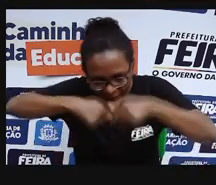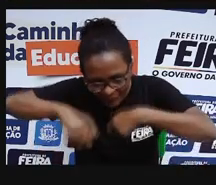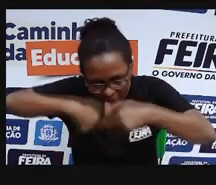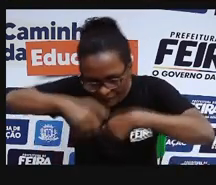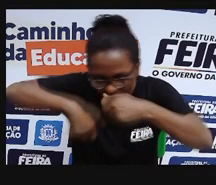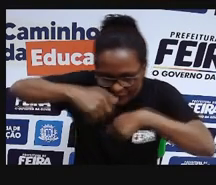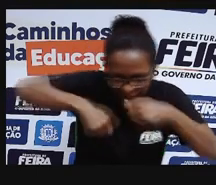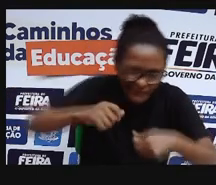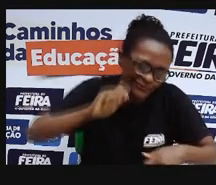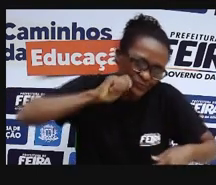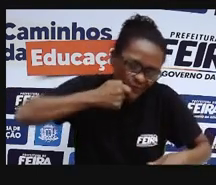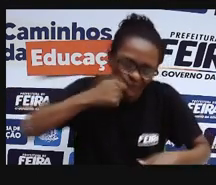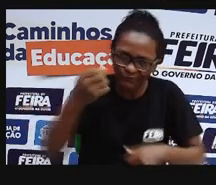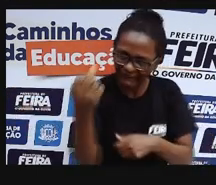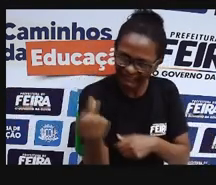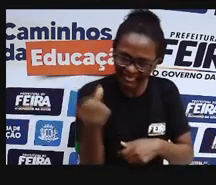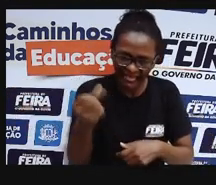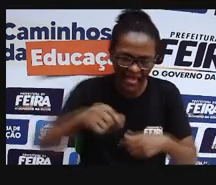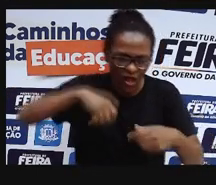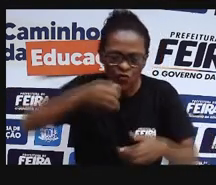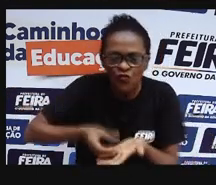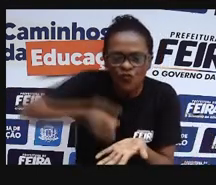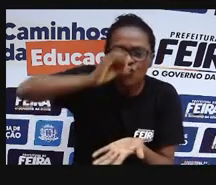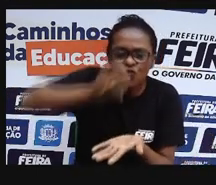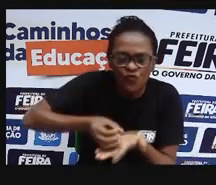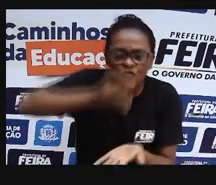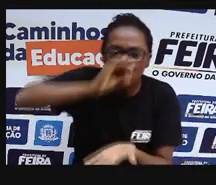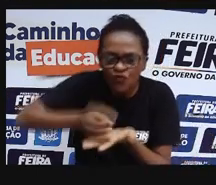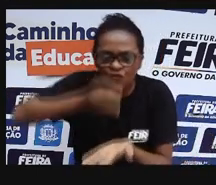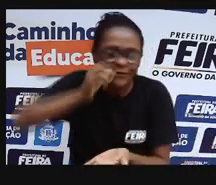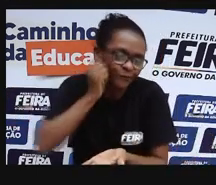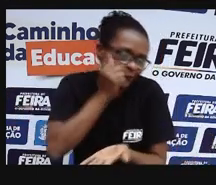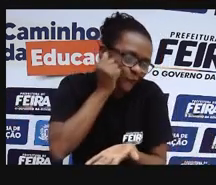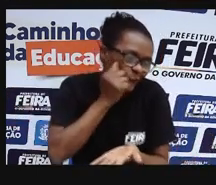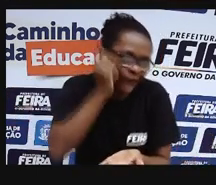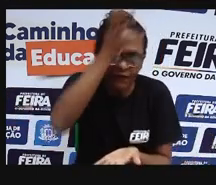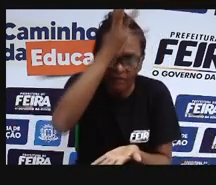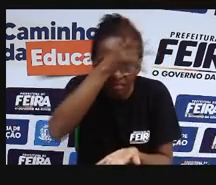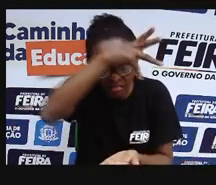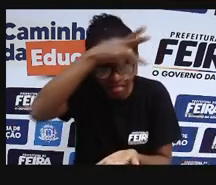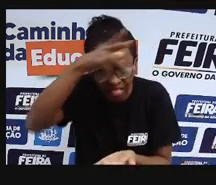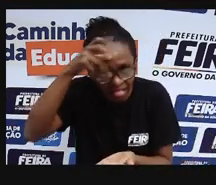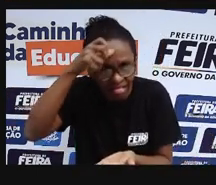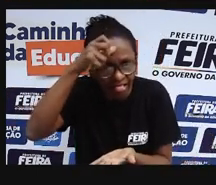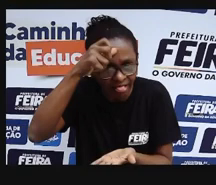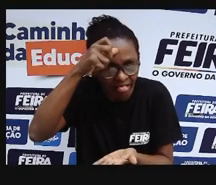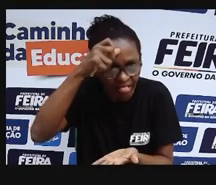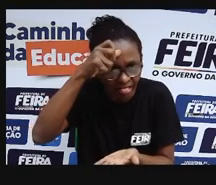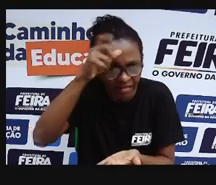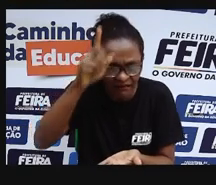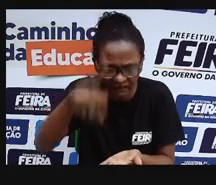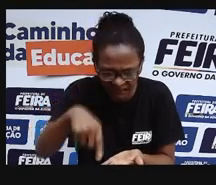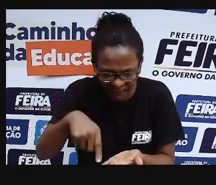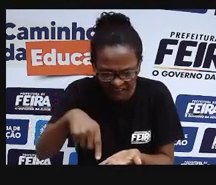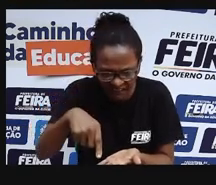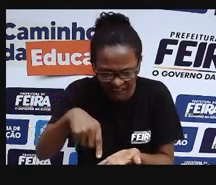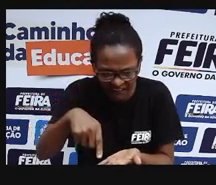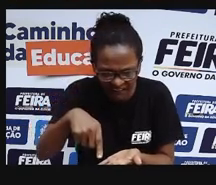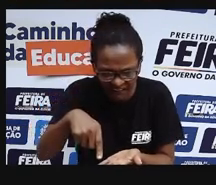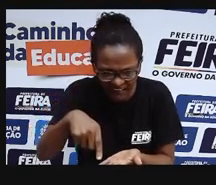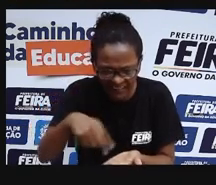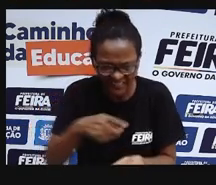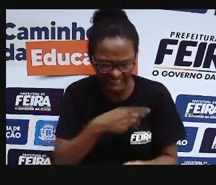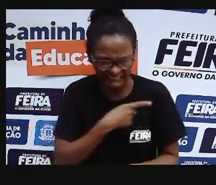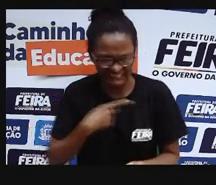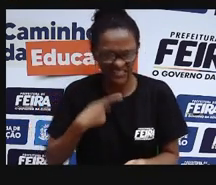seis pães, ir tomar café e ainda tomar um suco, um guaraná. Será que é essa quantidade que vai dizer que a gente está se